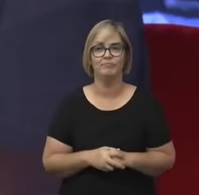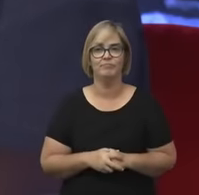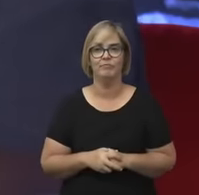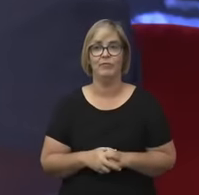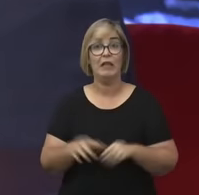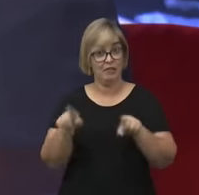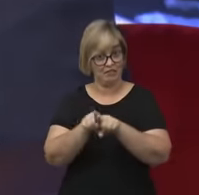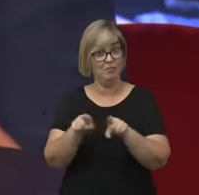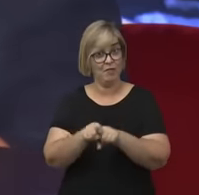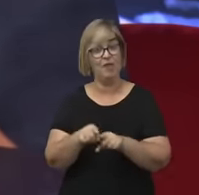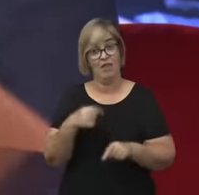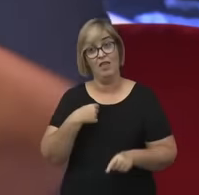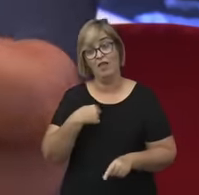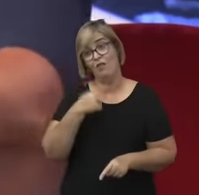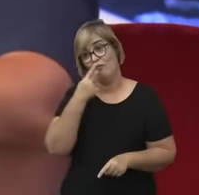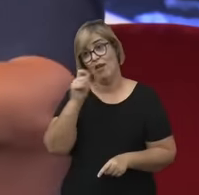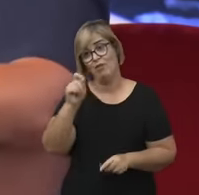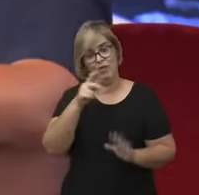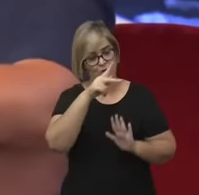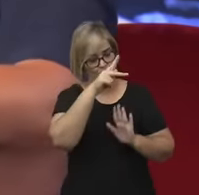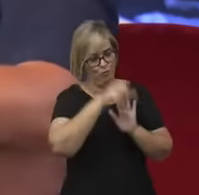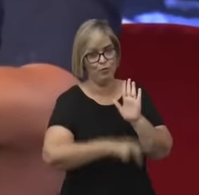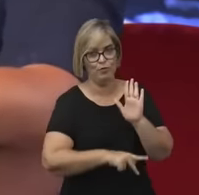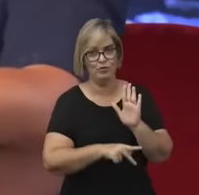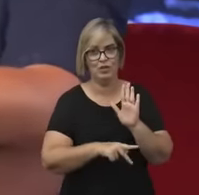que o projeto de resgate